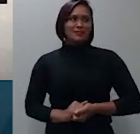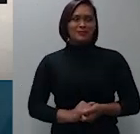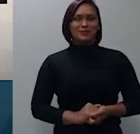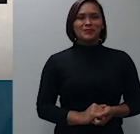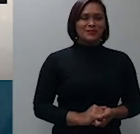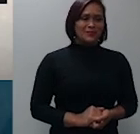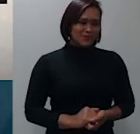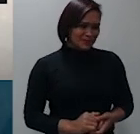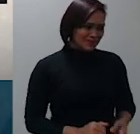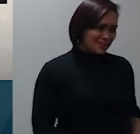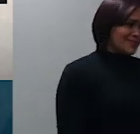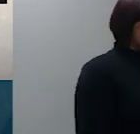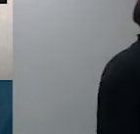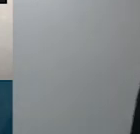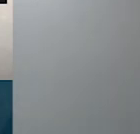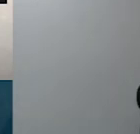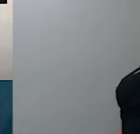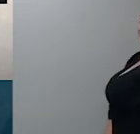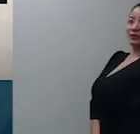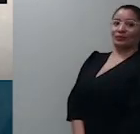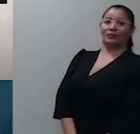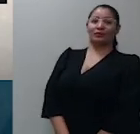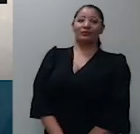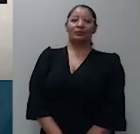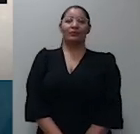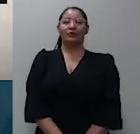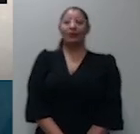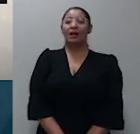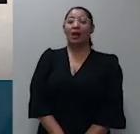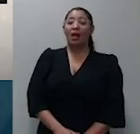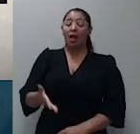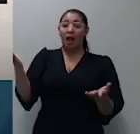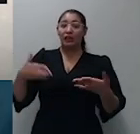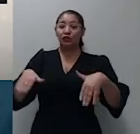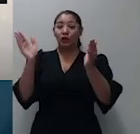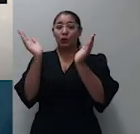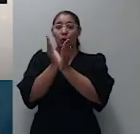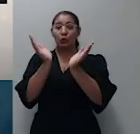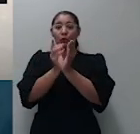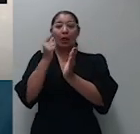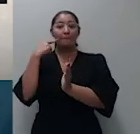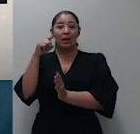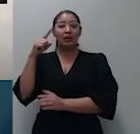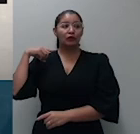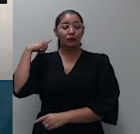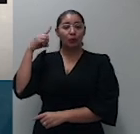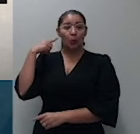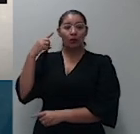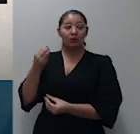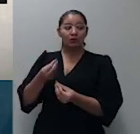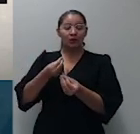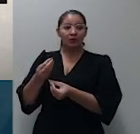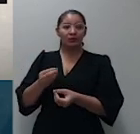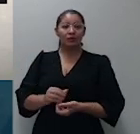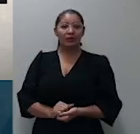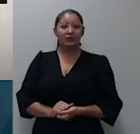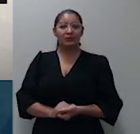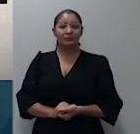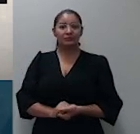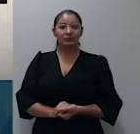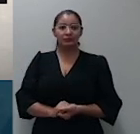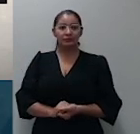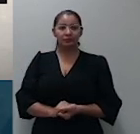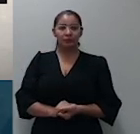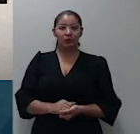pronunciou no sentido de que a contratação de advogado por representante de incapaz para atuar em inventário como ocorre na